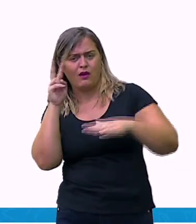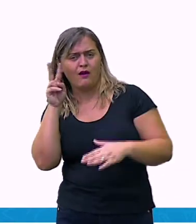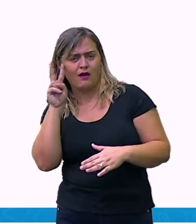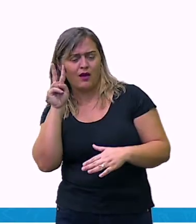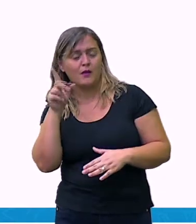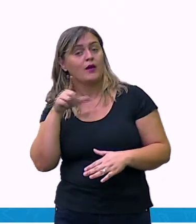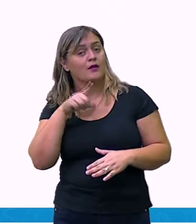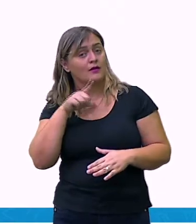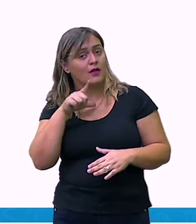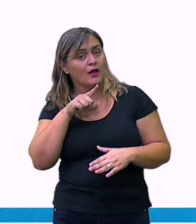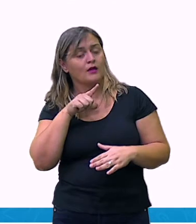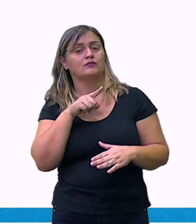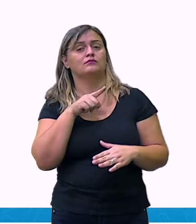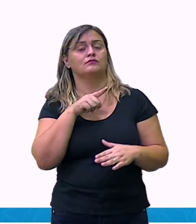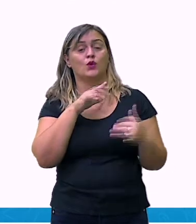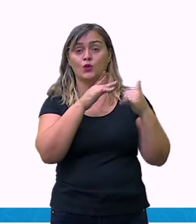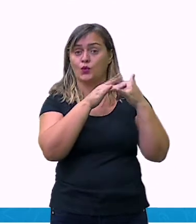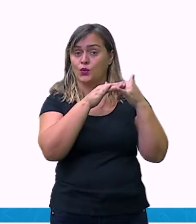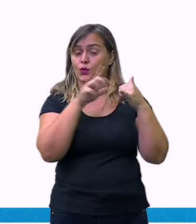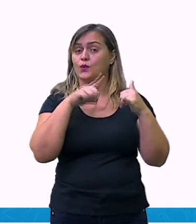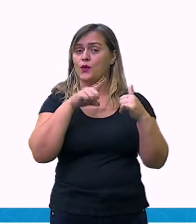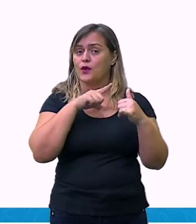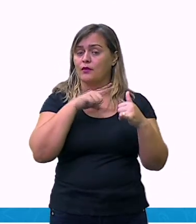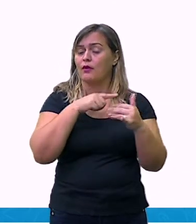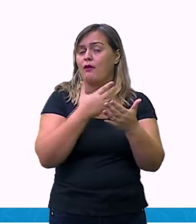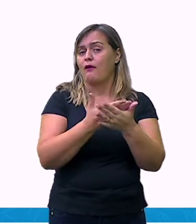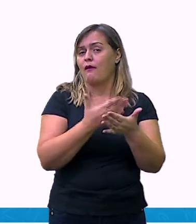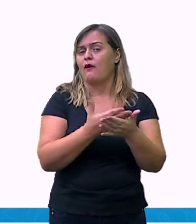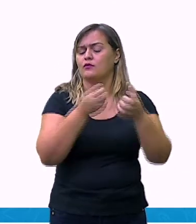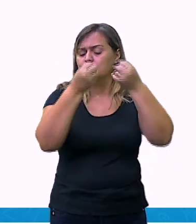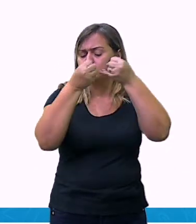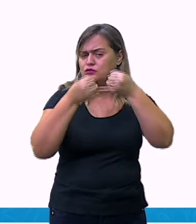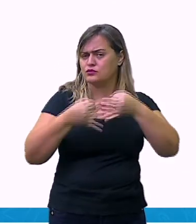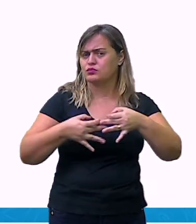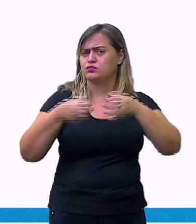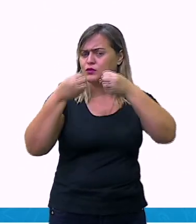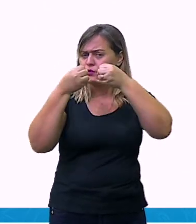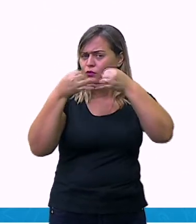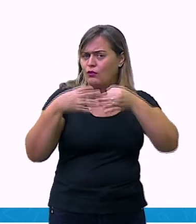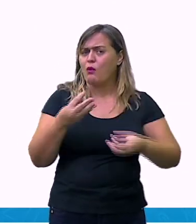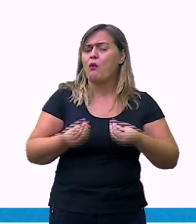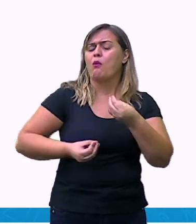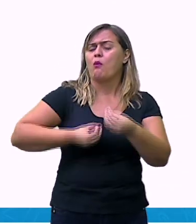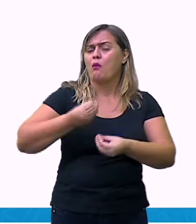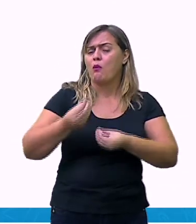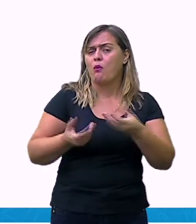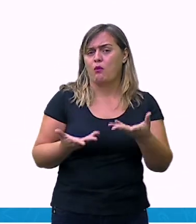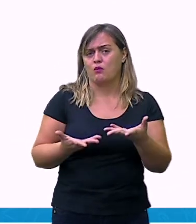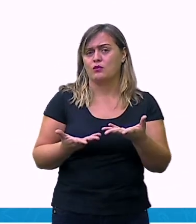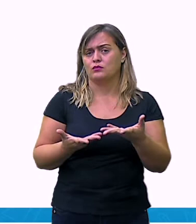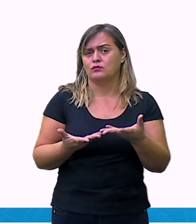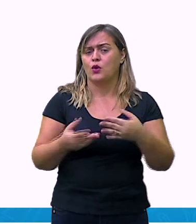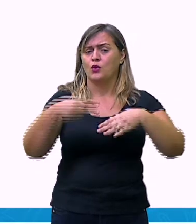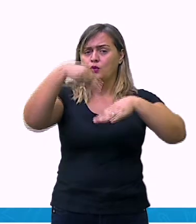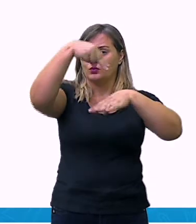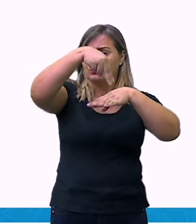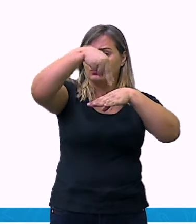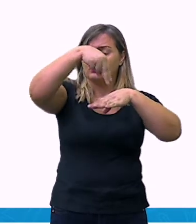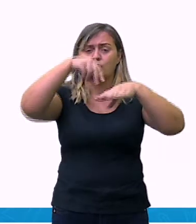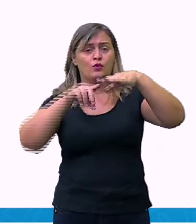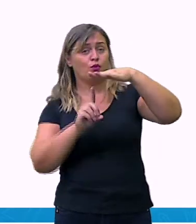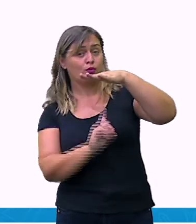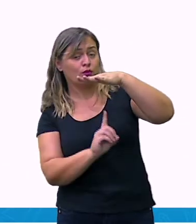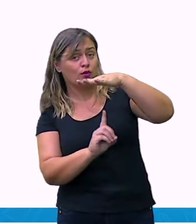onde nós vamos falar sobre a leitura das frações, o que significa o numerador e denominador. E, neste caso,